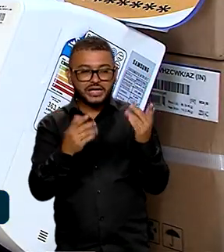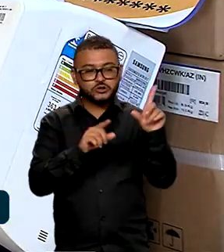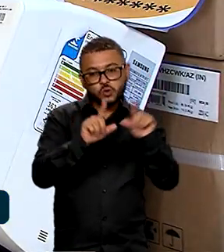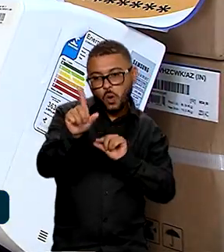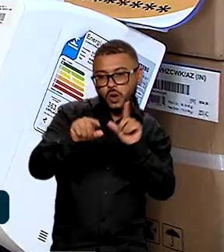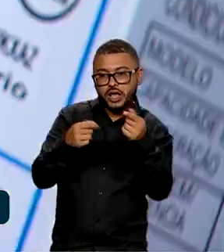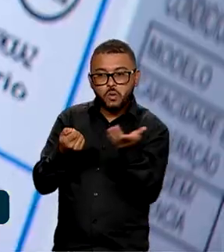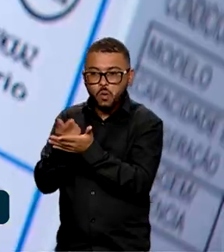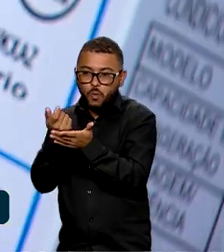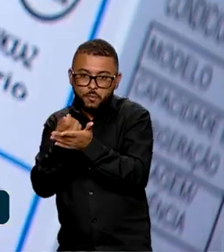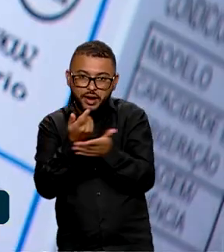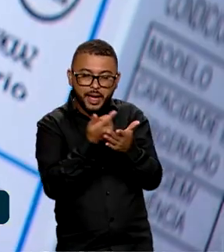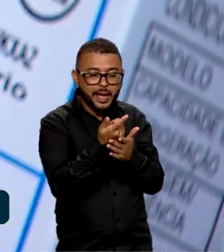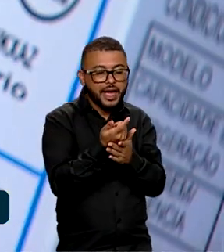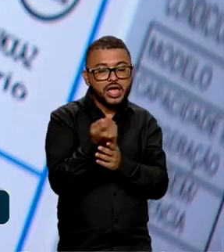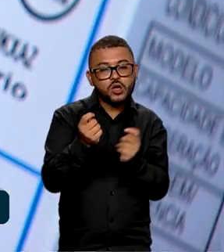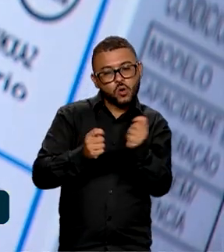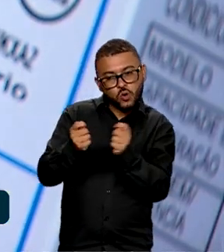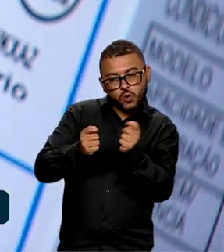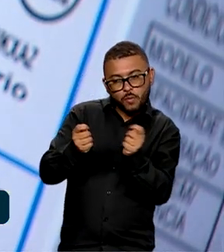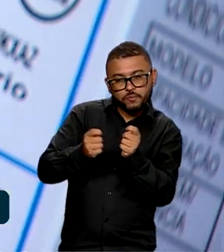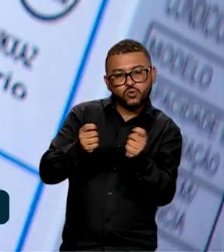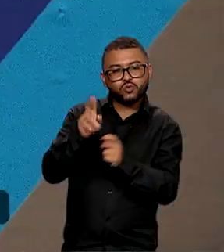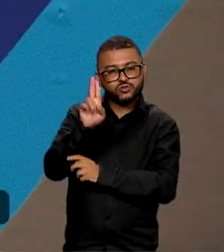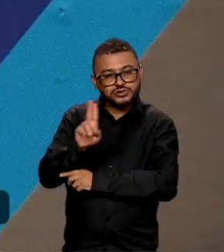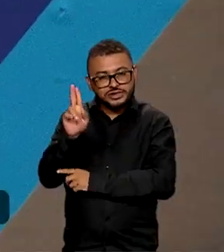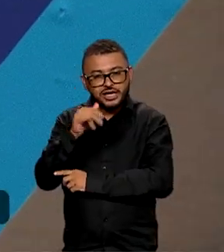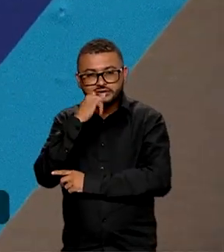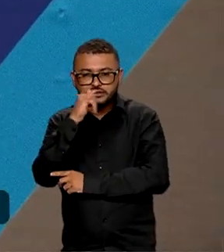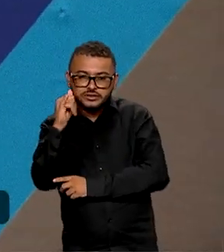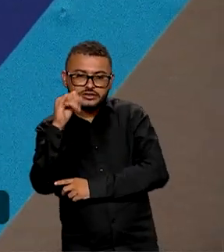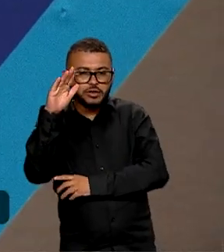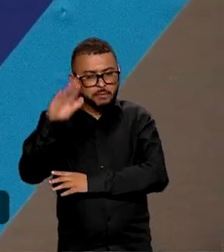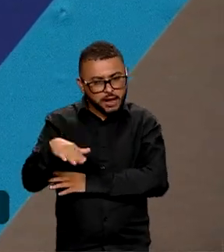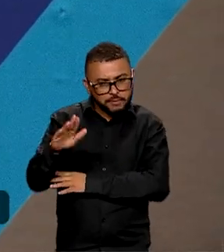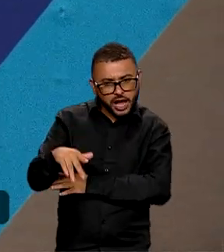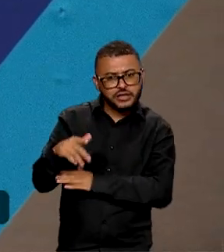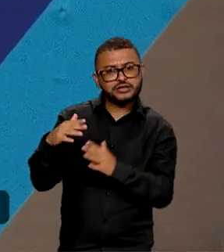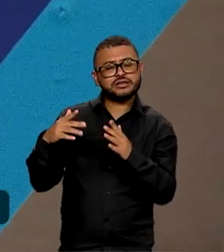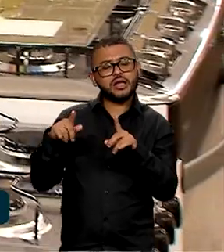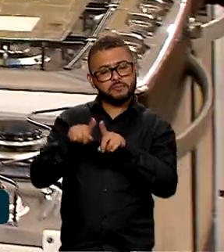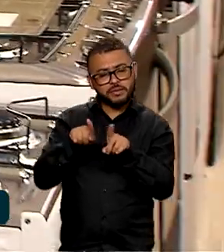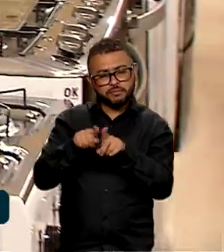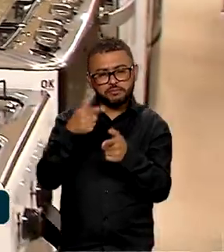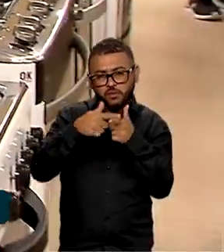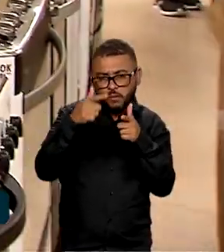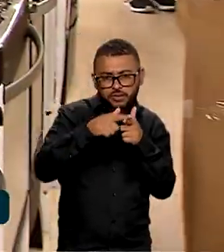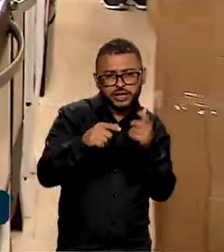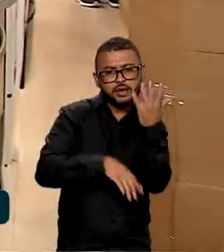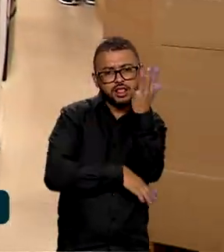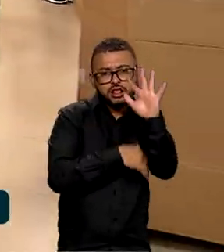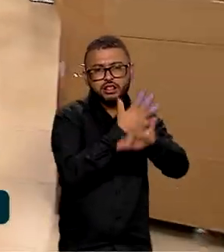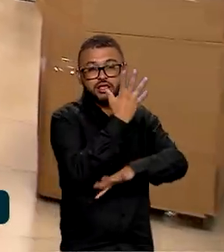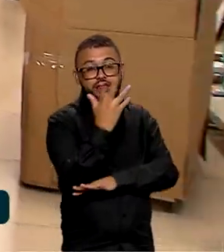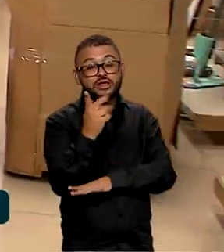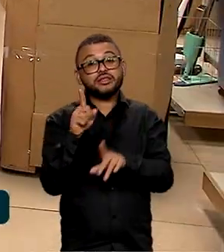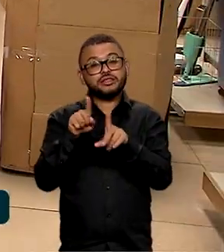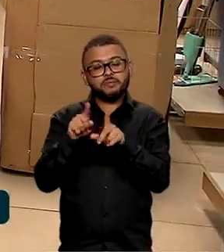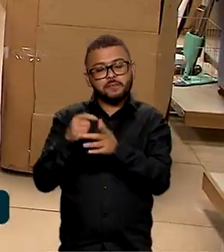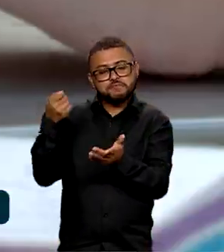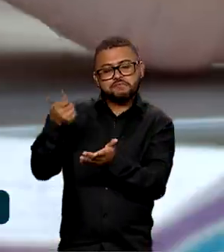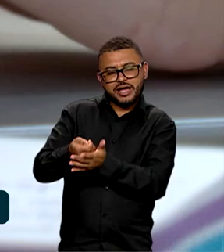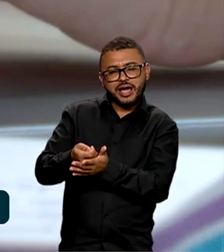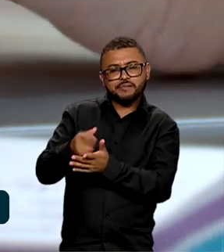escolher aqueles que consomem menos energia, tem menor impacto ambiental e, claro, pesam menos no